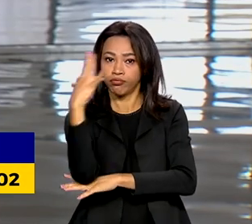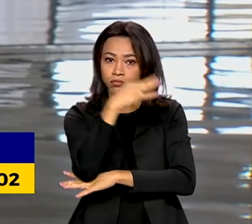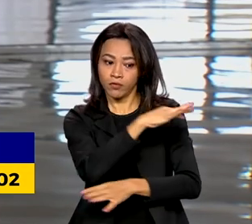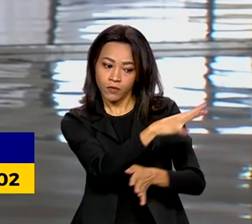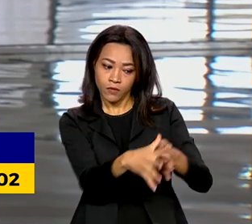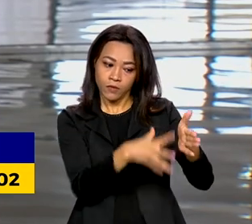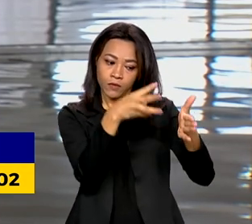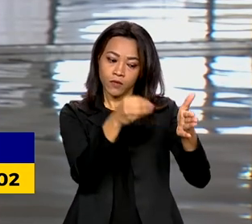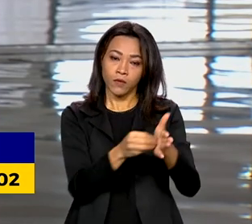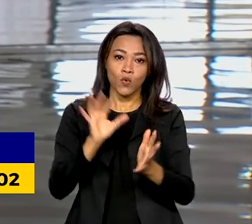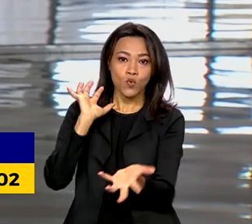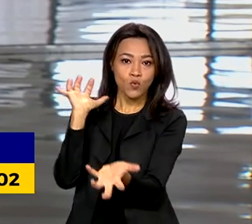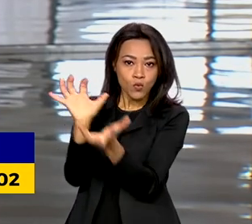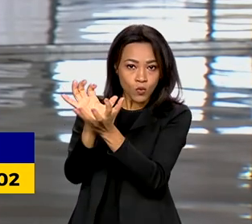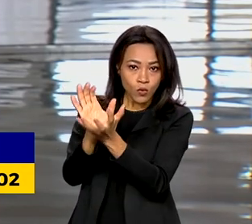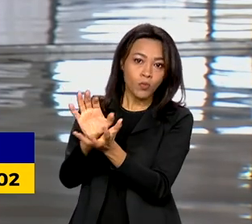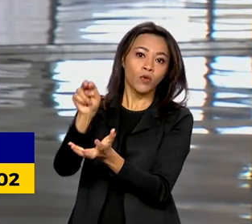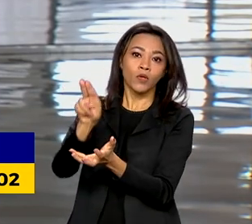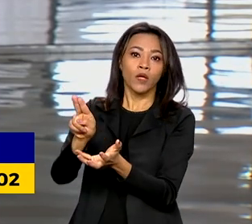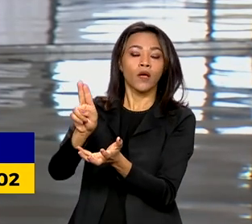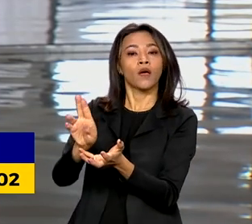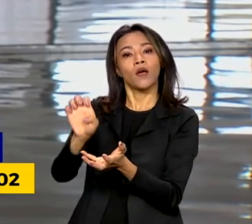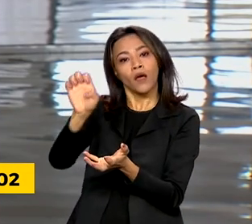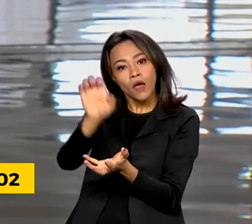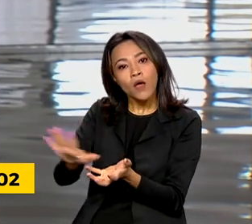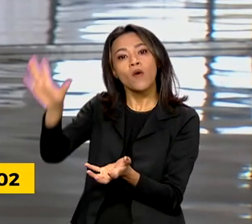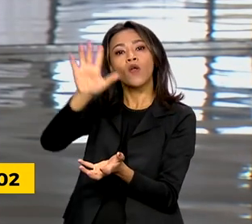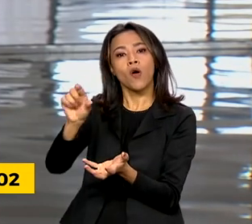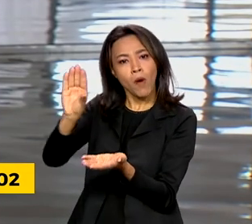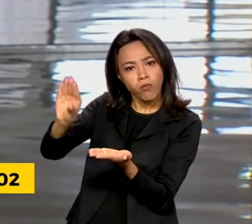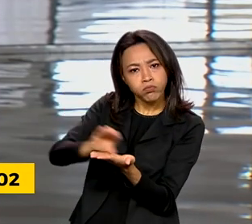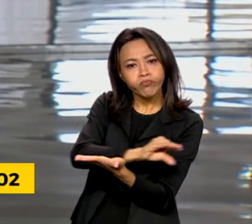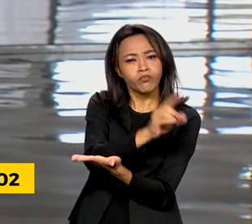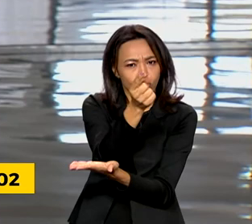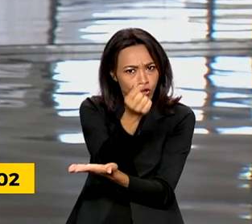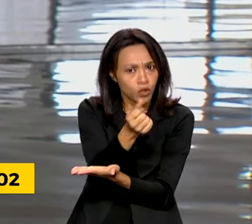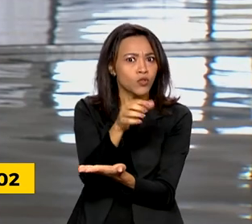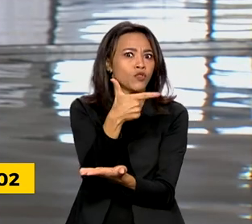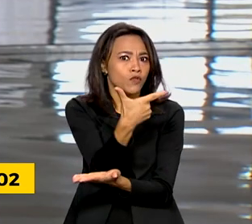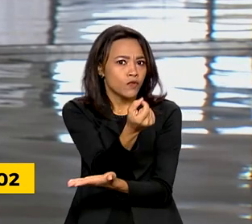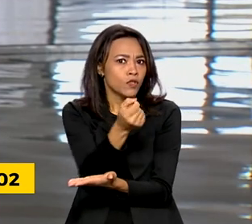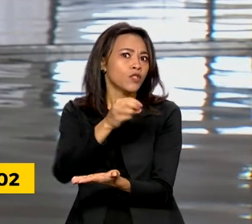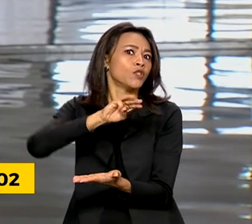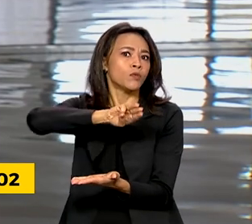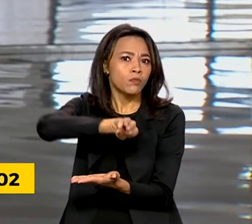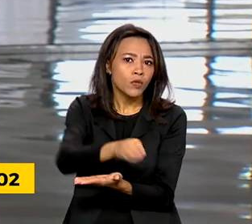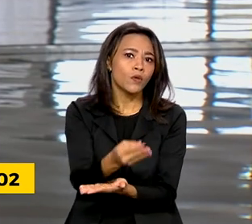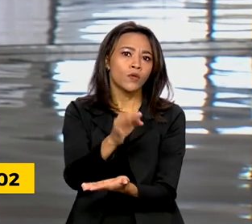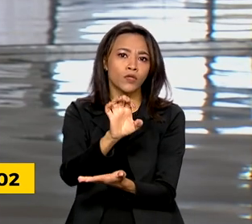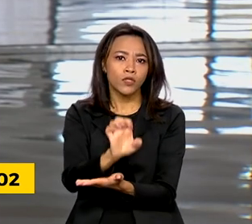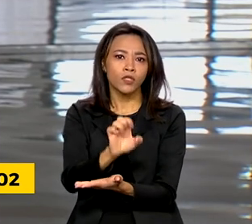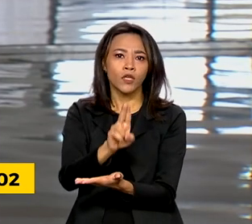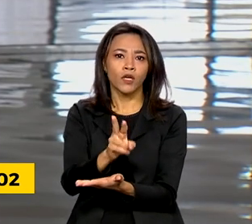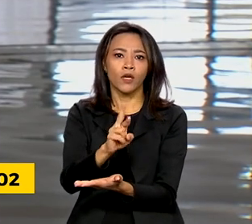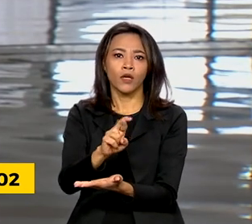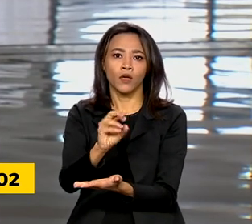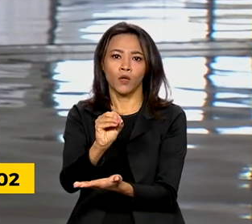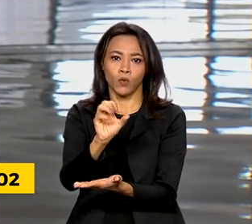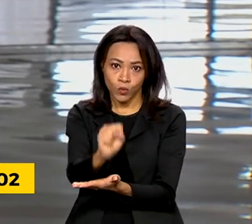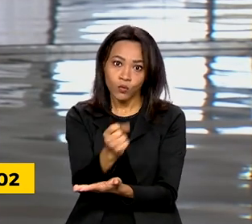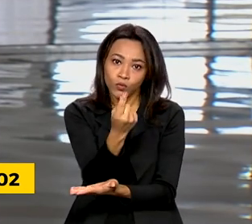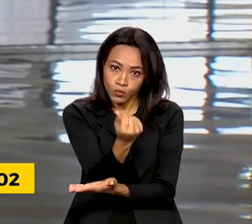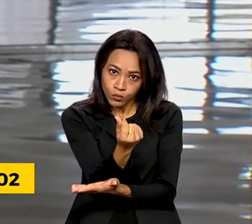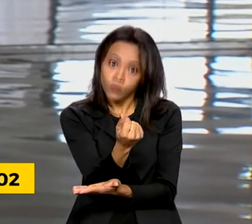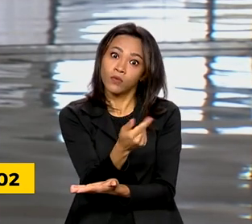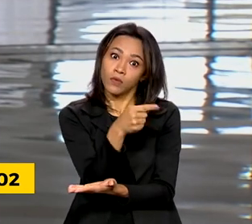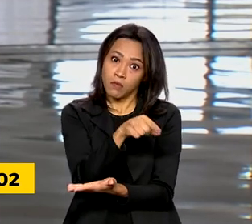bloco europeu anunciou o investimento, um repasse de 20 milhões de euros no fundo Amazônia e também mais investimentos